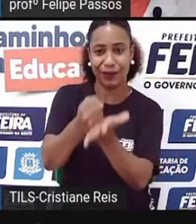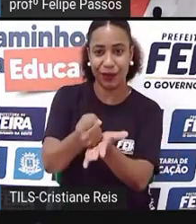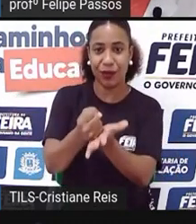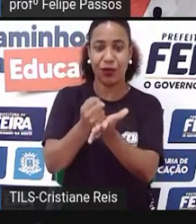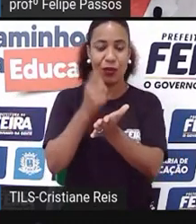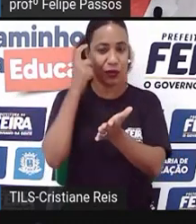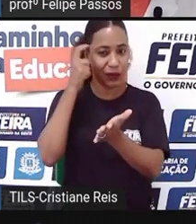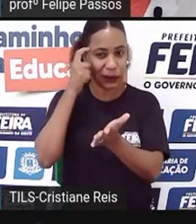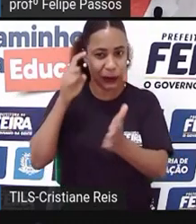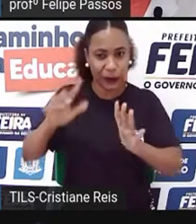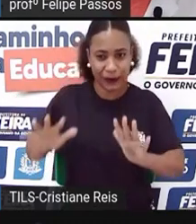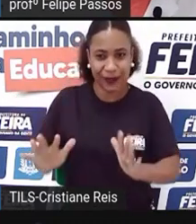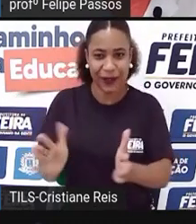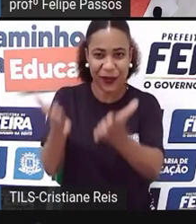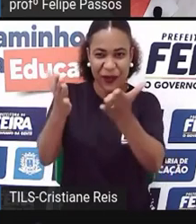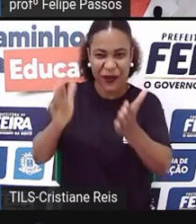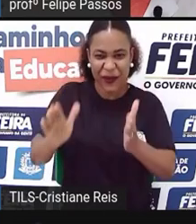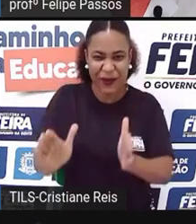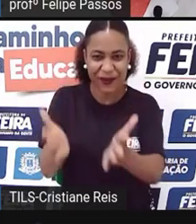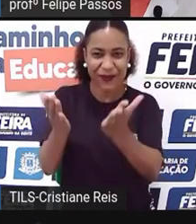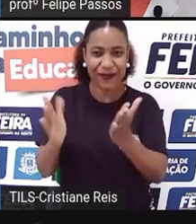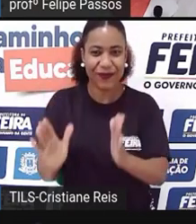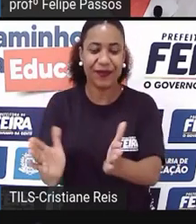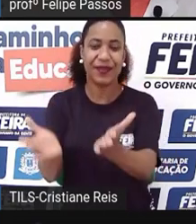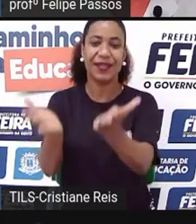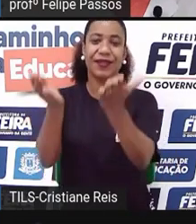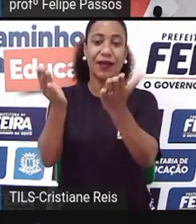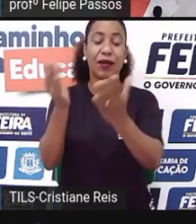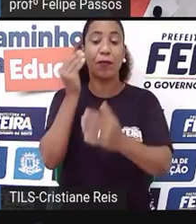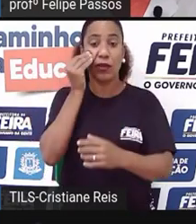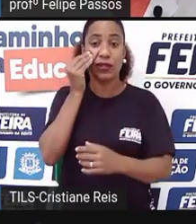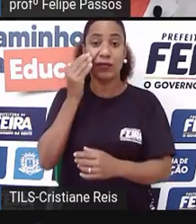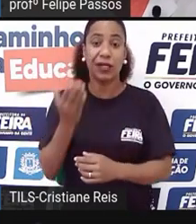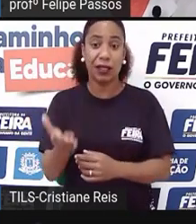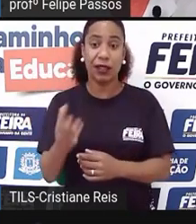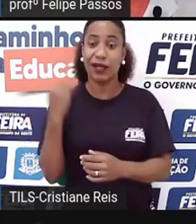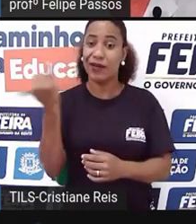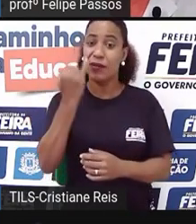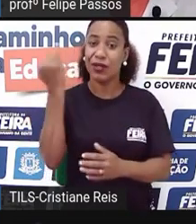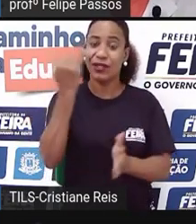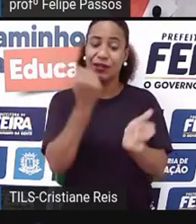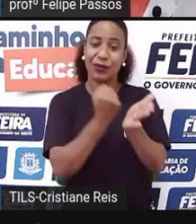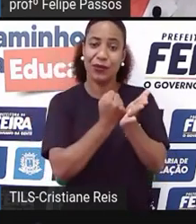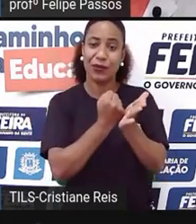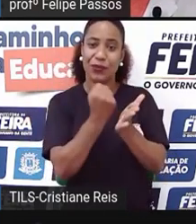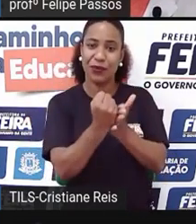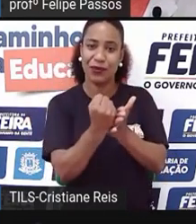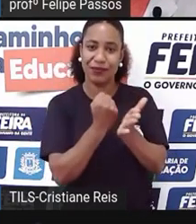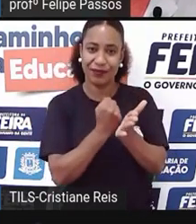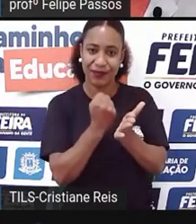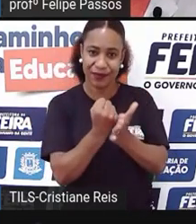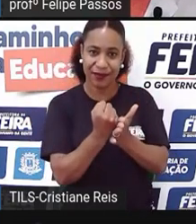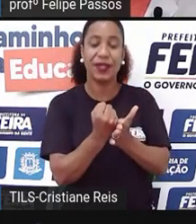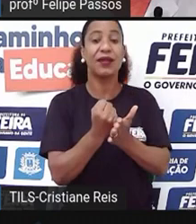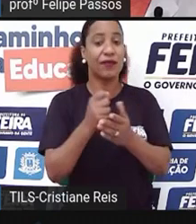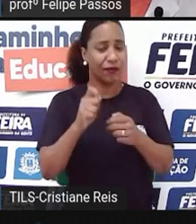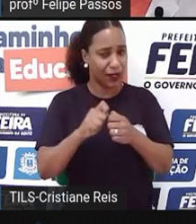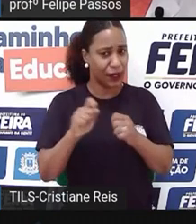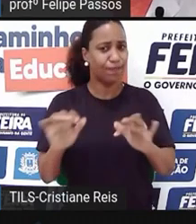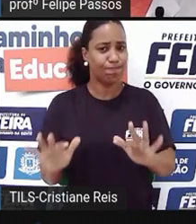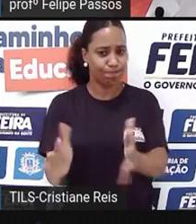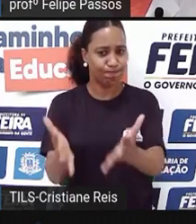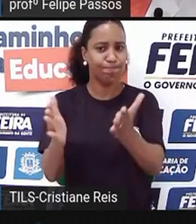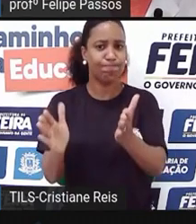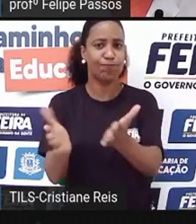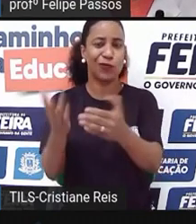de motivação, de mostrar para que esses empreendedores, que é importante, sim, o registro, nós fizemos esse trabalho ao longo da pandemia, porque